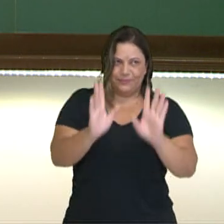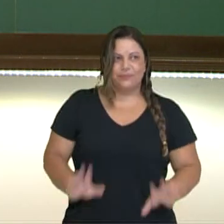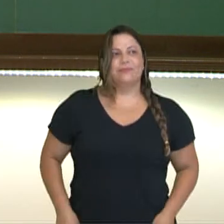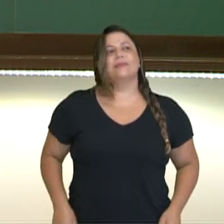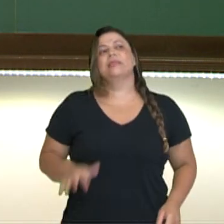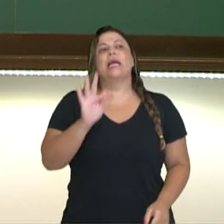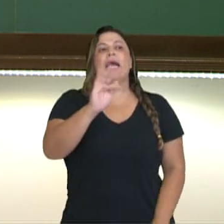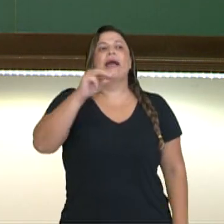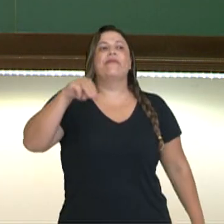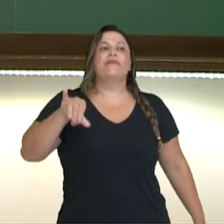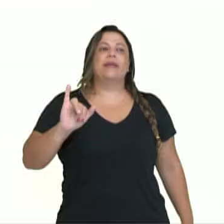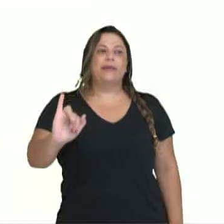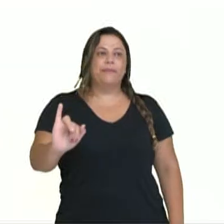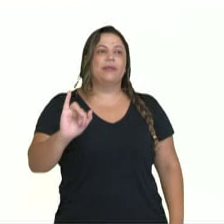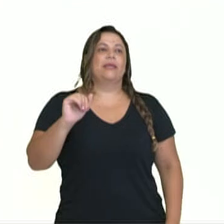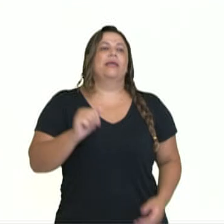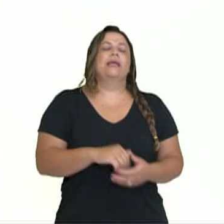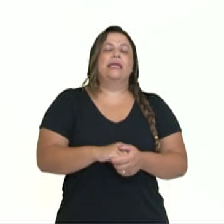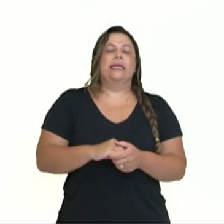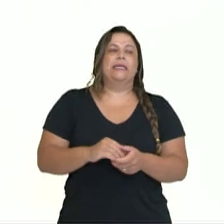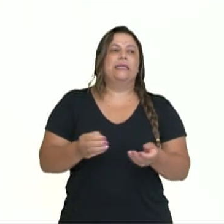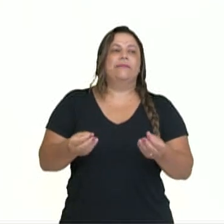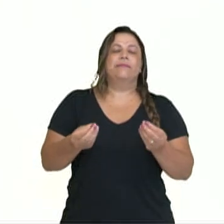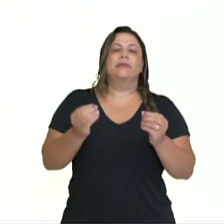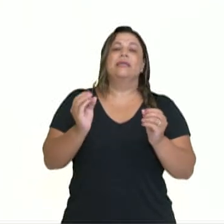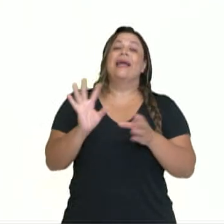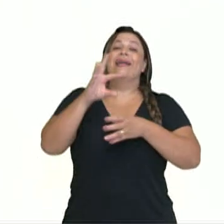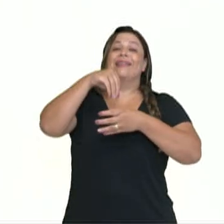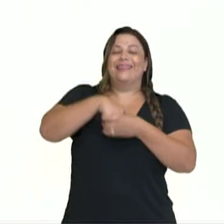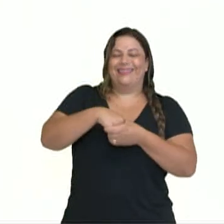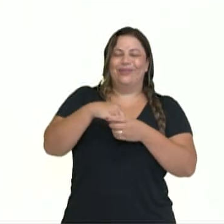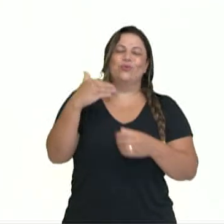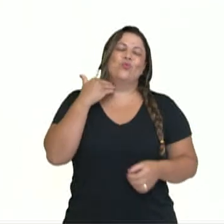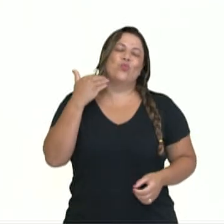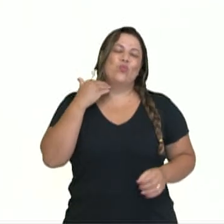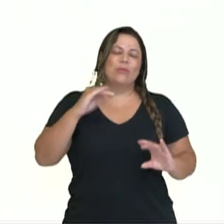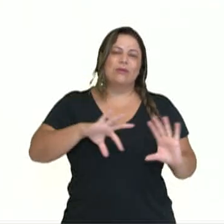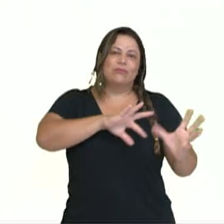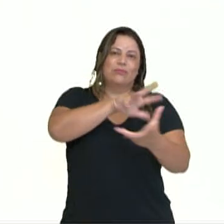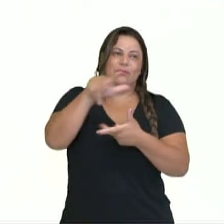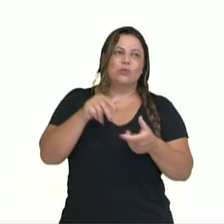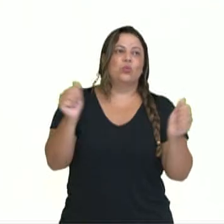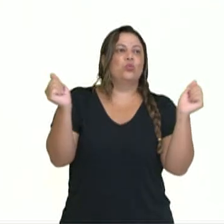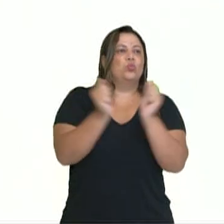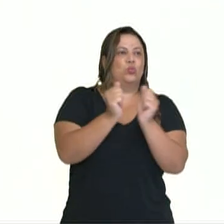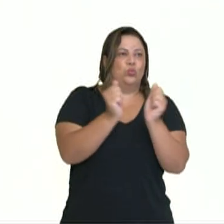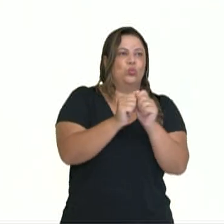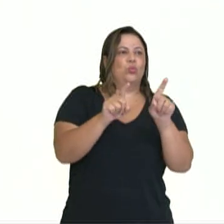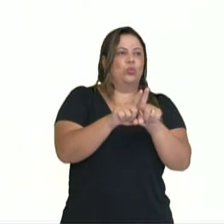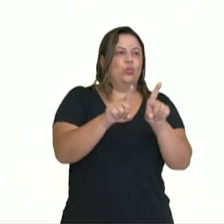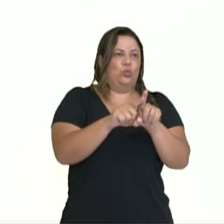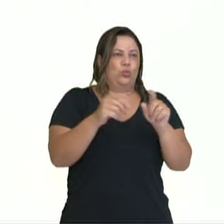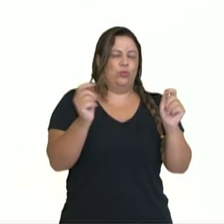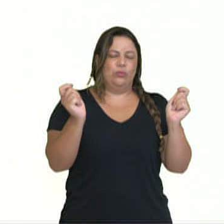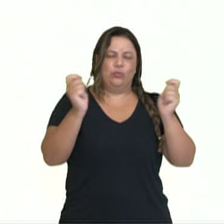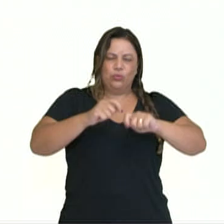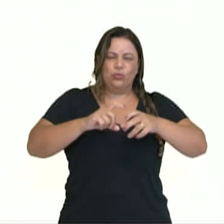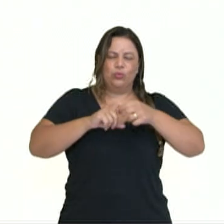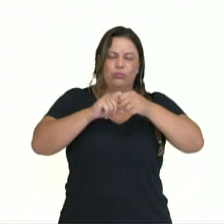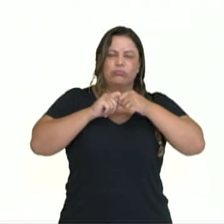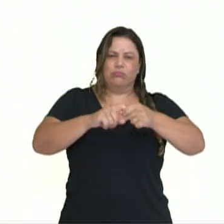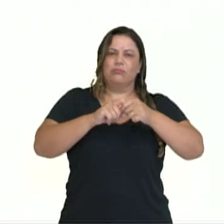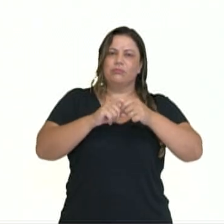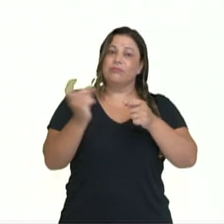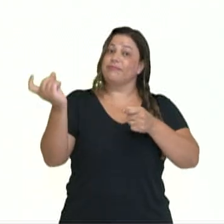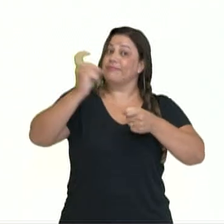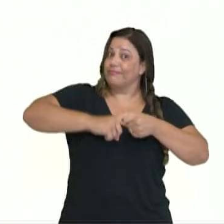o FMI, que dentro do Banco Mundial, junto com o BIRD, faz a implementação bancária